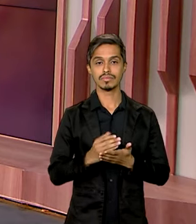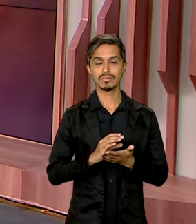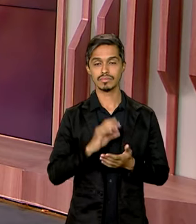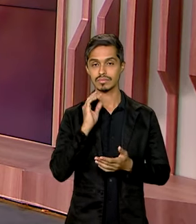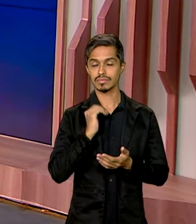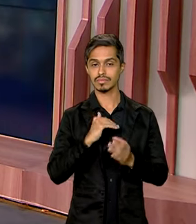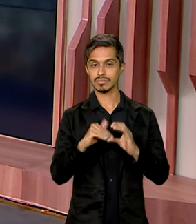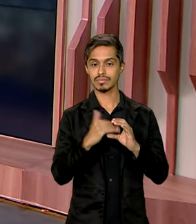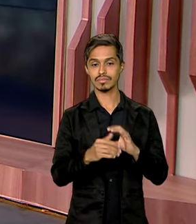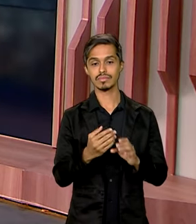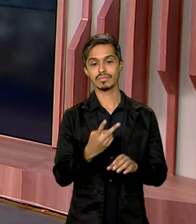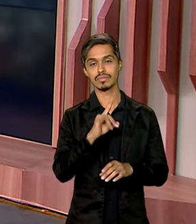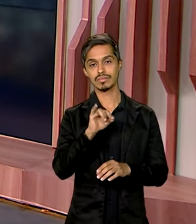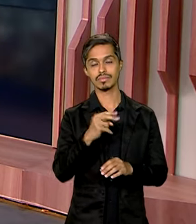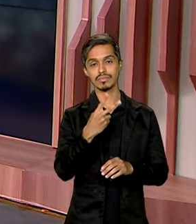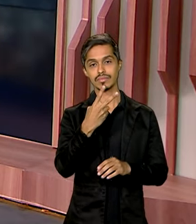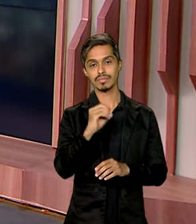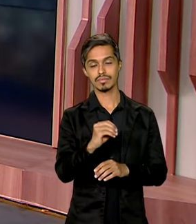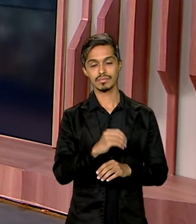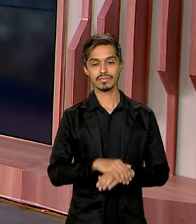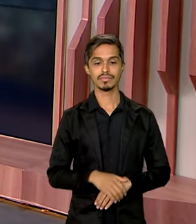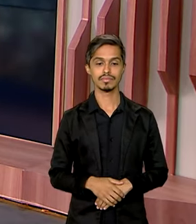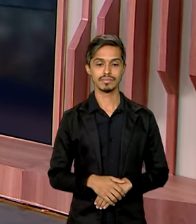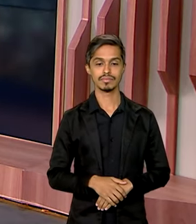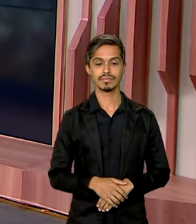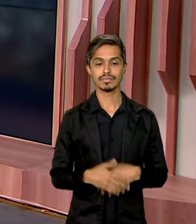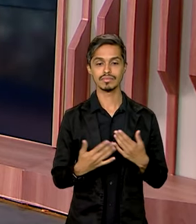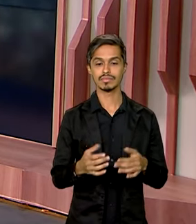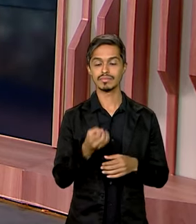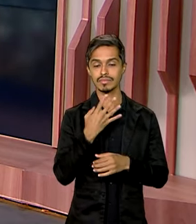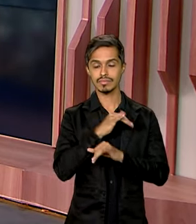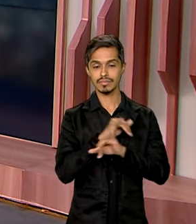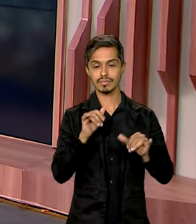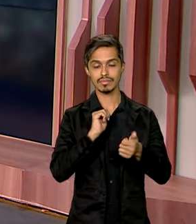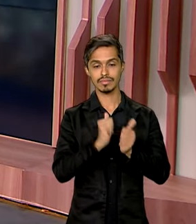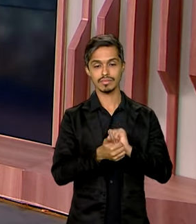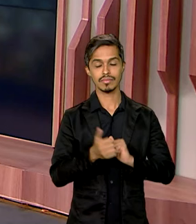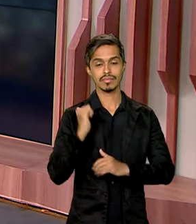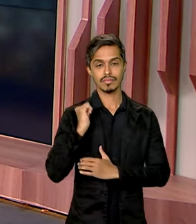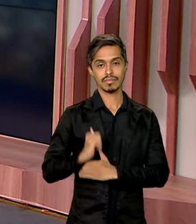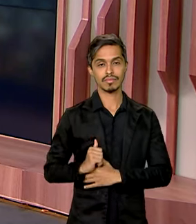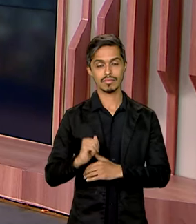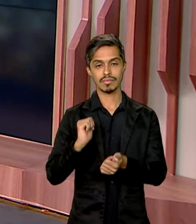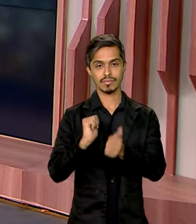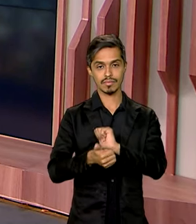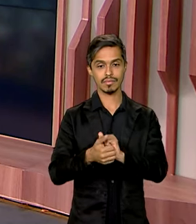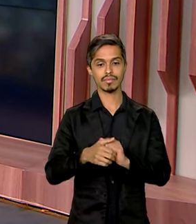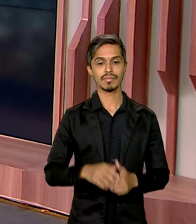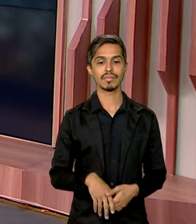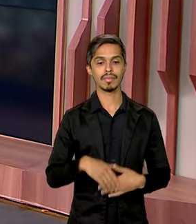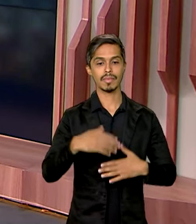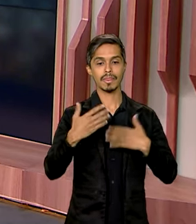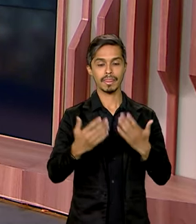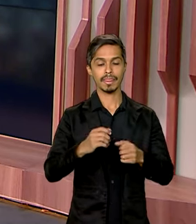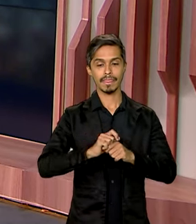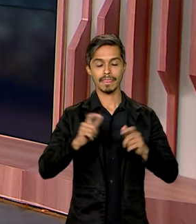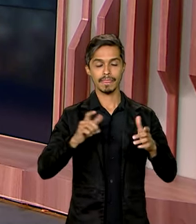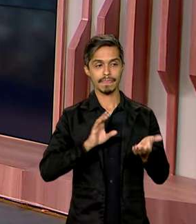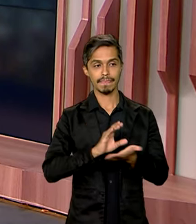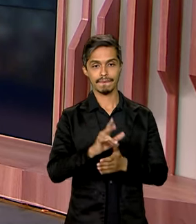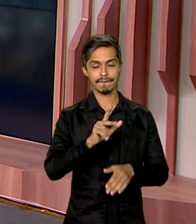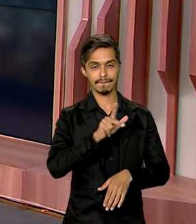enviado no último dia 20. Boas notícias também no esporte. O Bolsa Atleta, maior programa de patrocínio